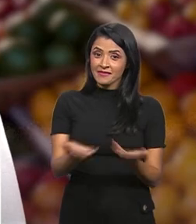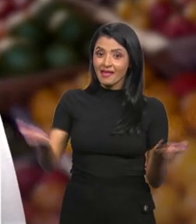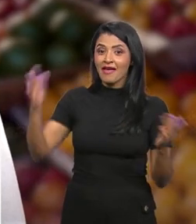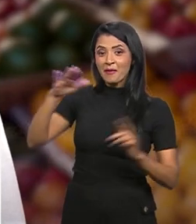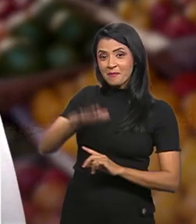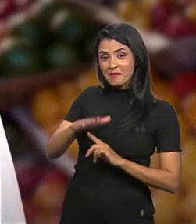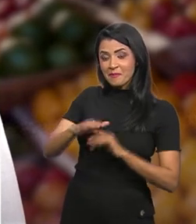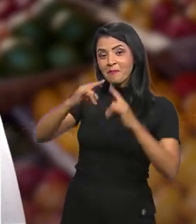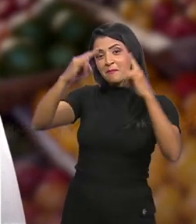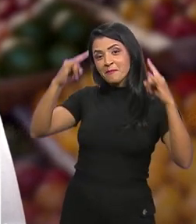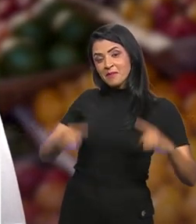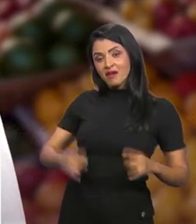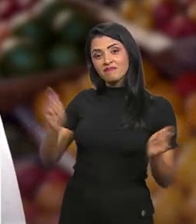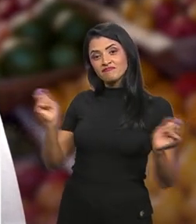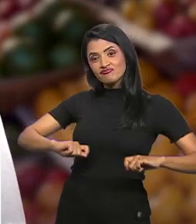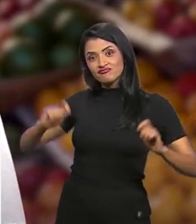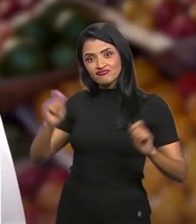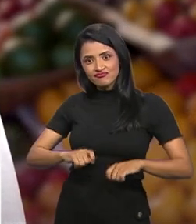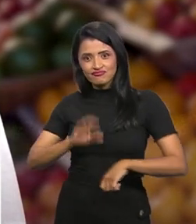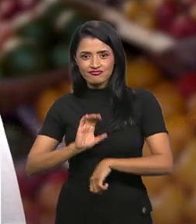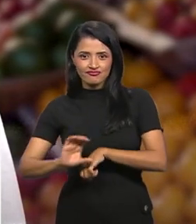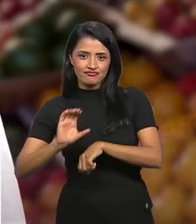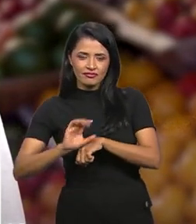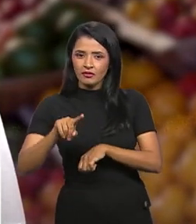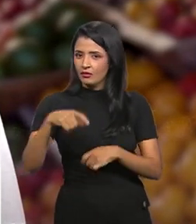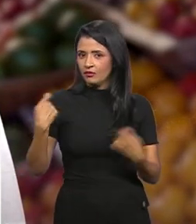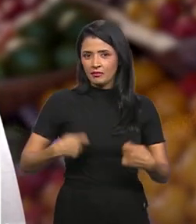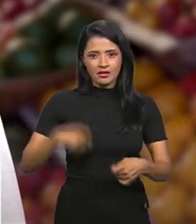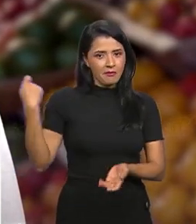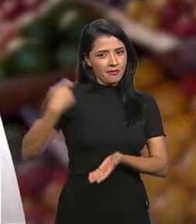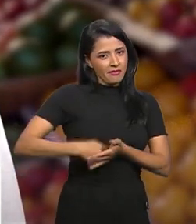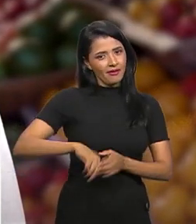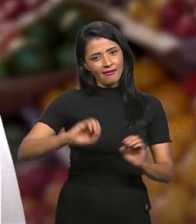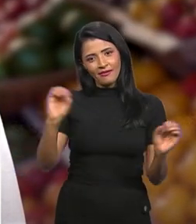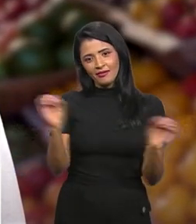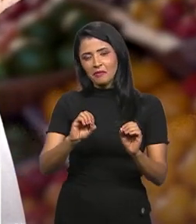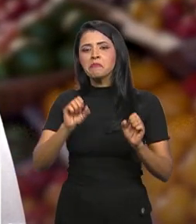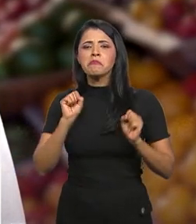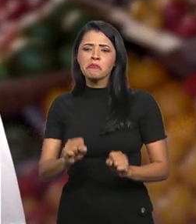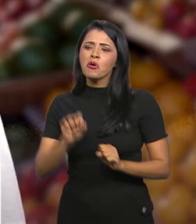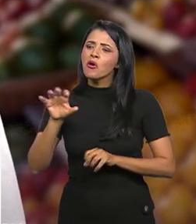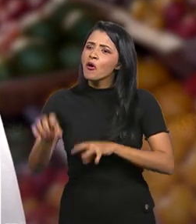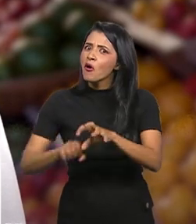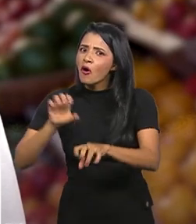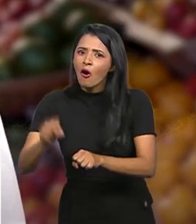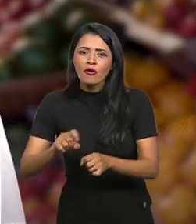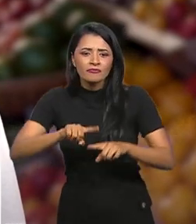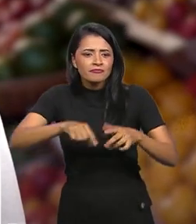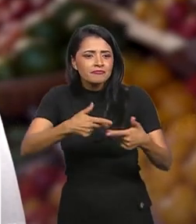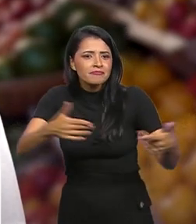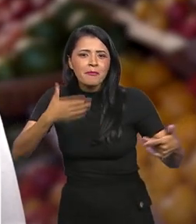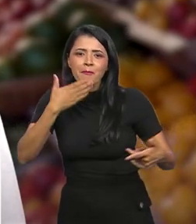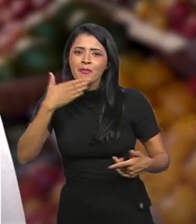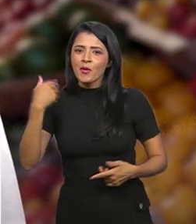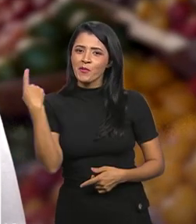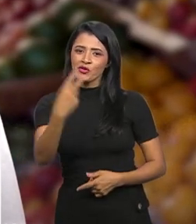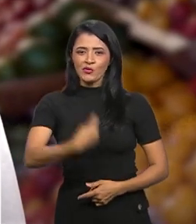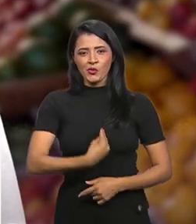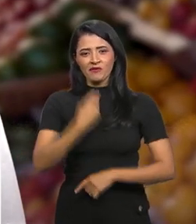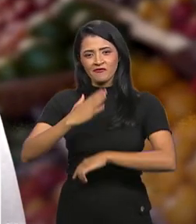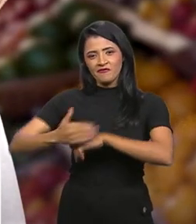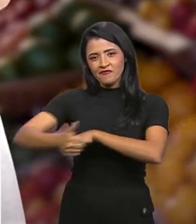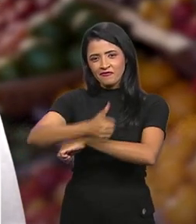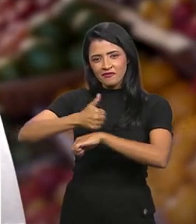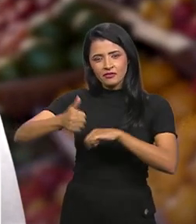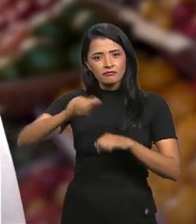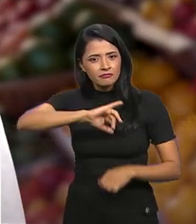banca da capacitação. Aqui, ninguém precisa pagar nada, mas pode levar tudo de melhor pra sua vida profissional.